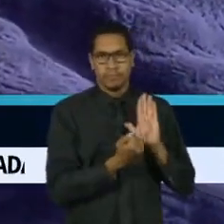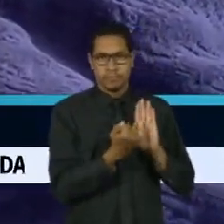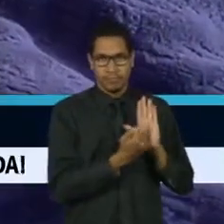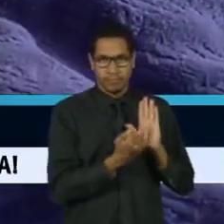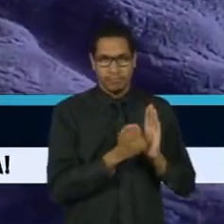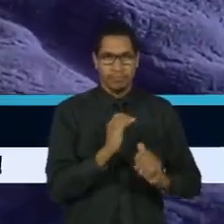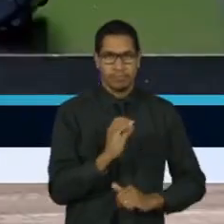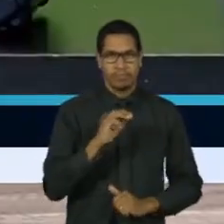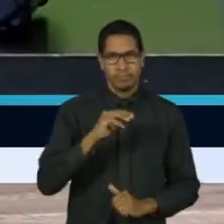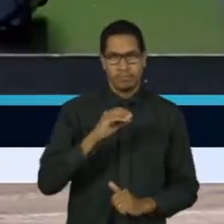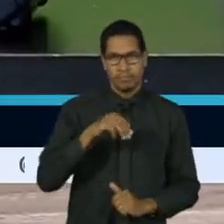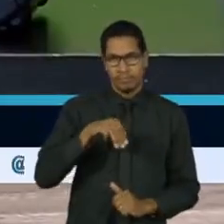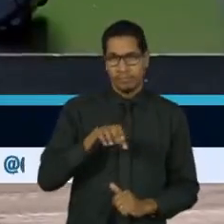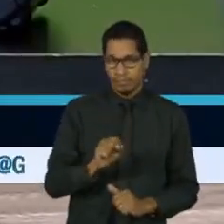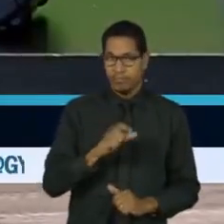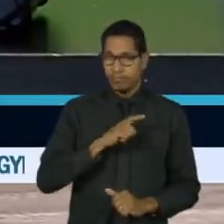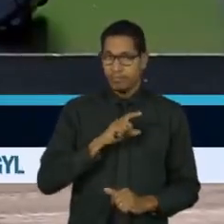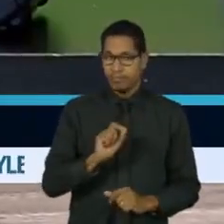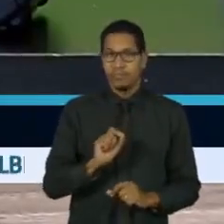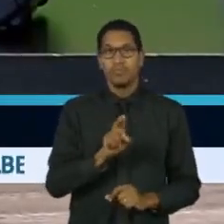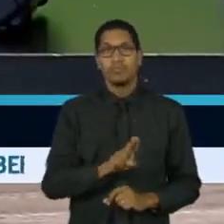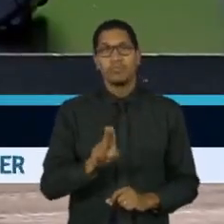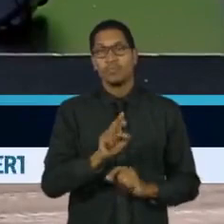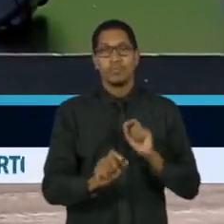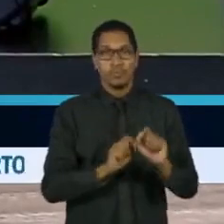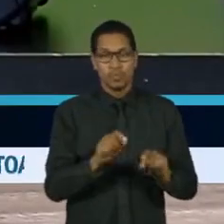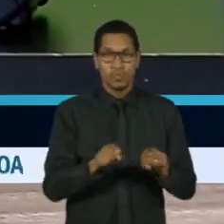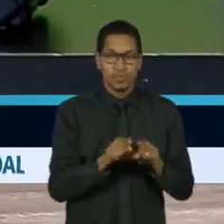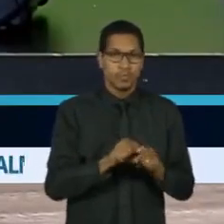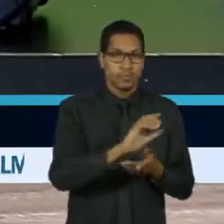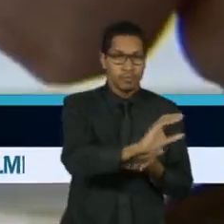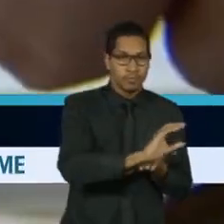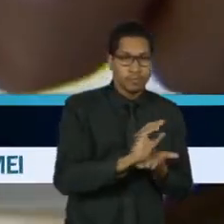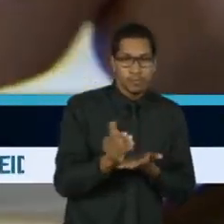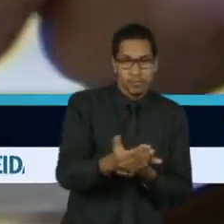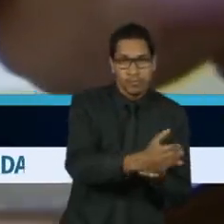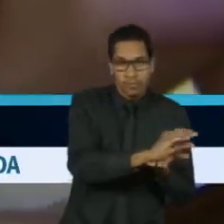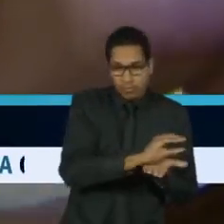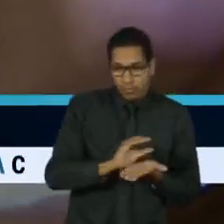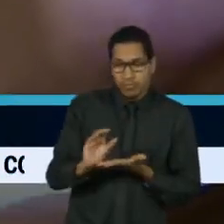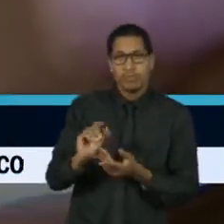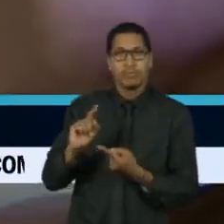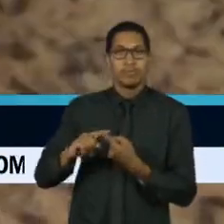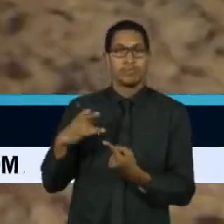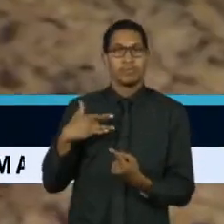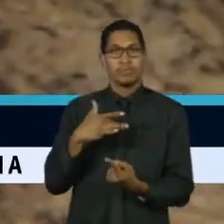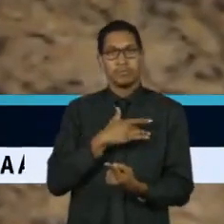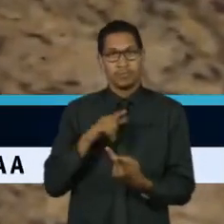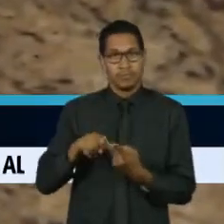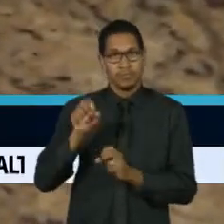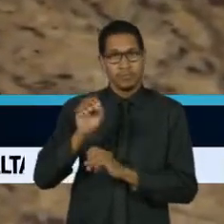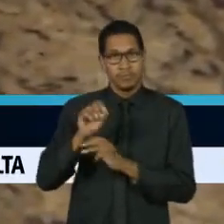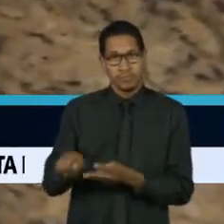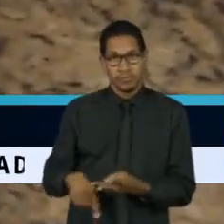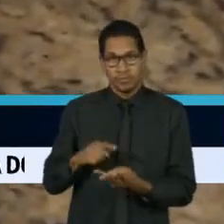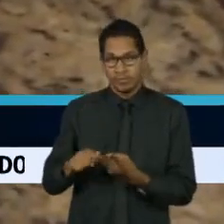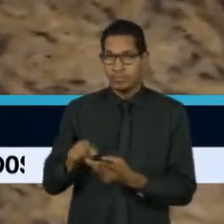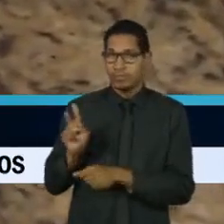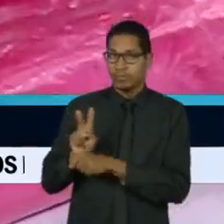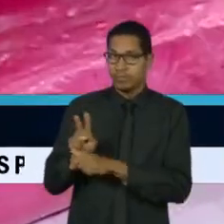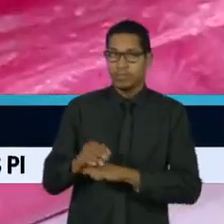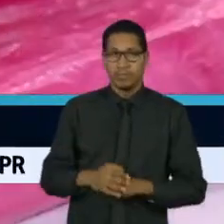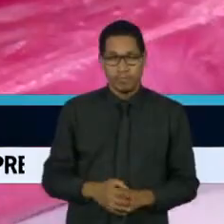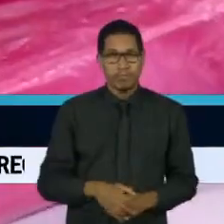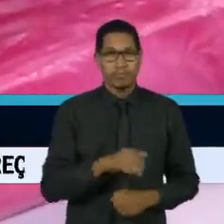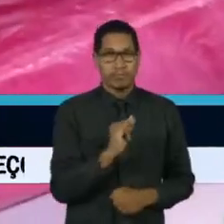circulação de mercadorias e serviços é usado para financiar setores básicos, como saúde, educação e segurança. No ano passado, o